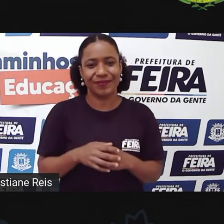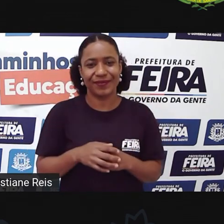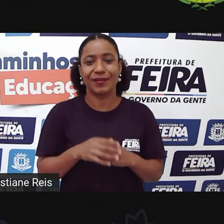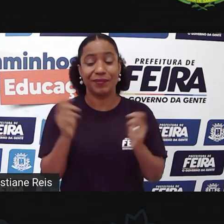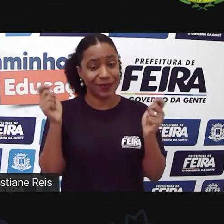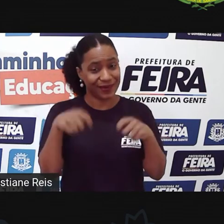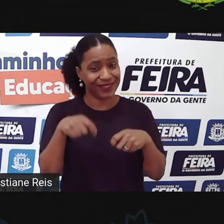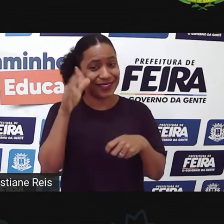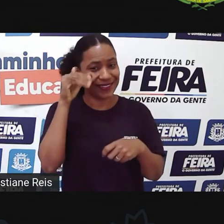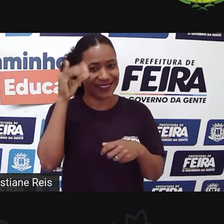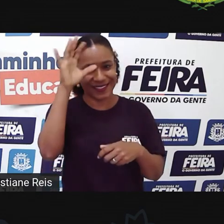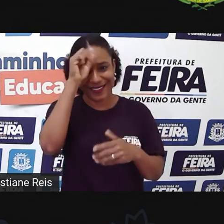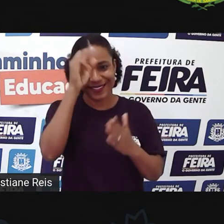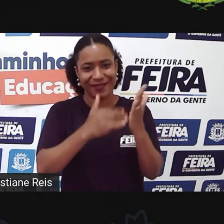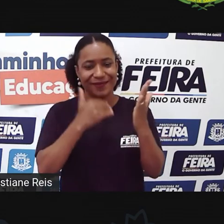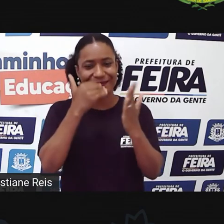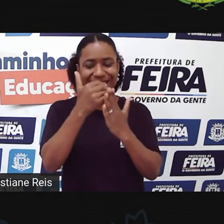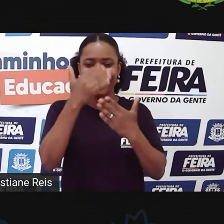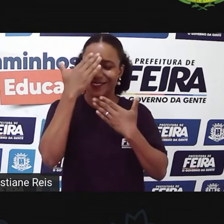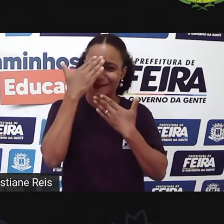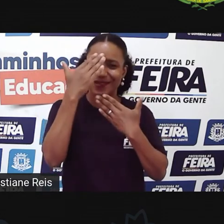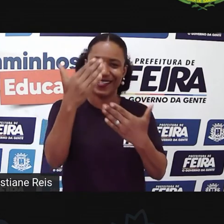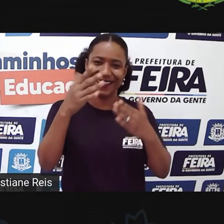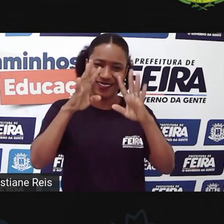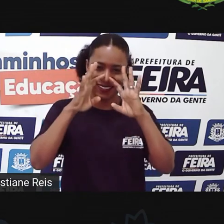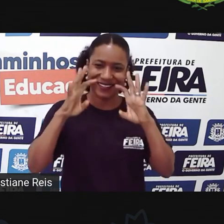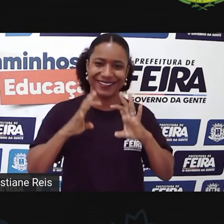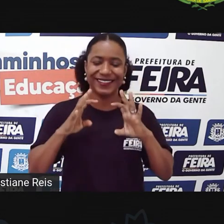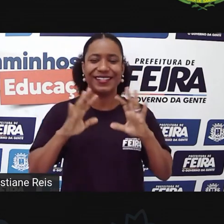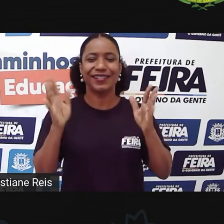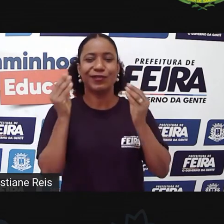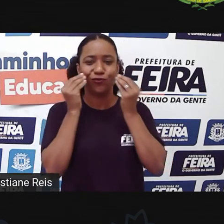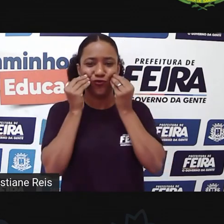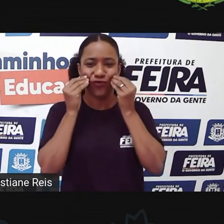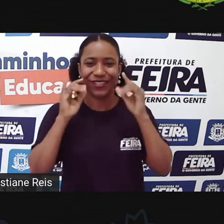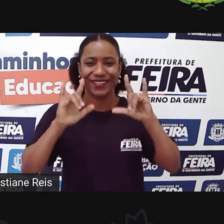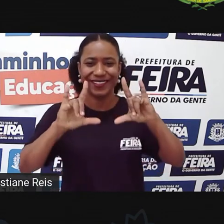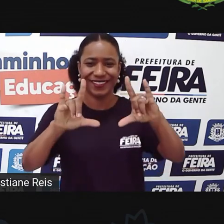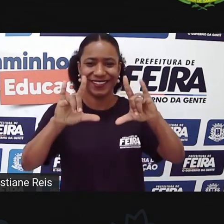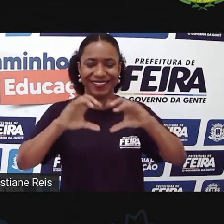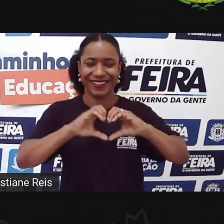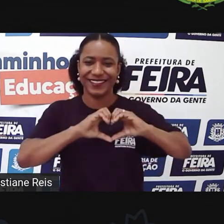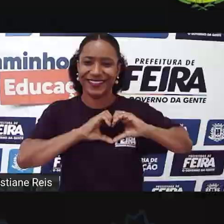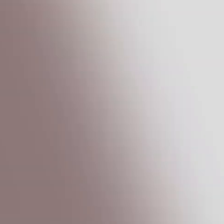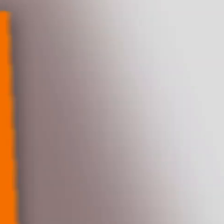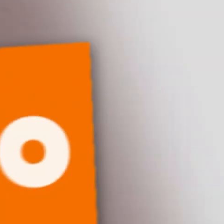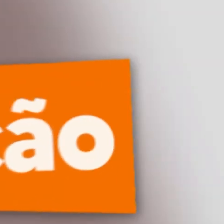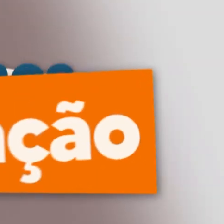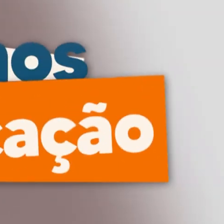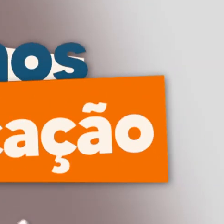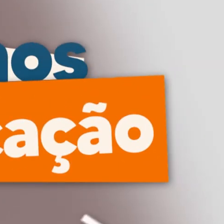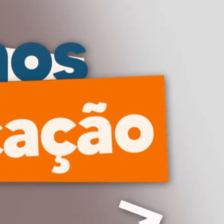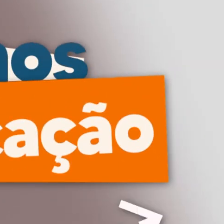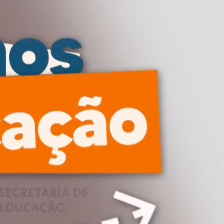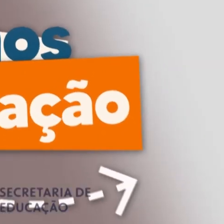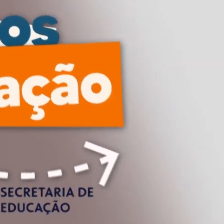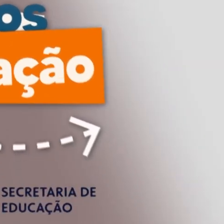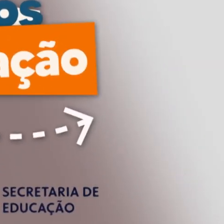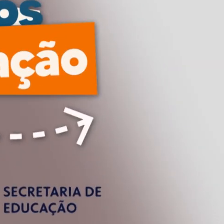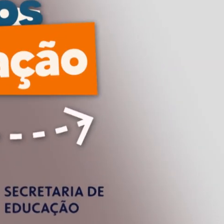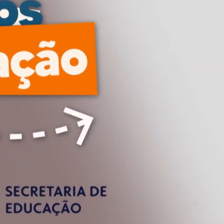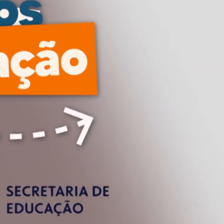leituras. muito obrigada por ter ficado com a gente até aqui, um beijo no coração de vocês. muito obrigado.